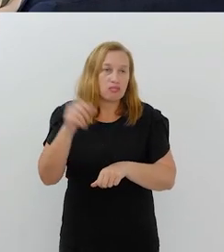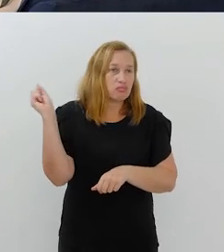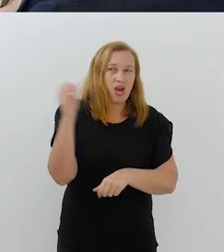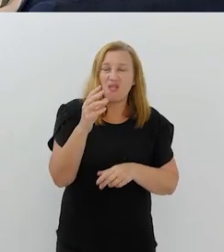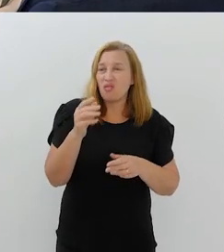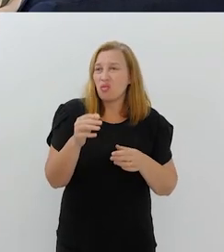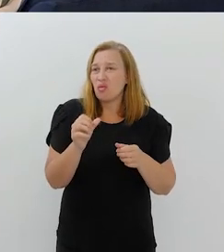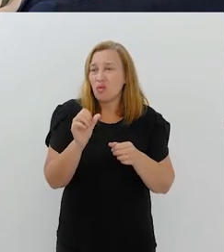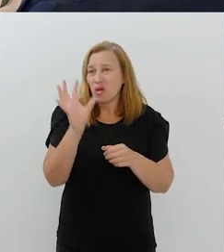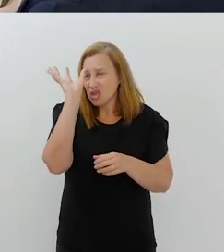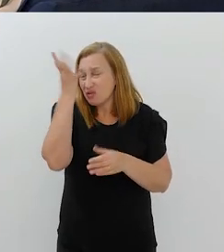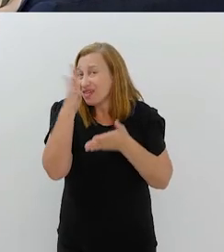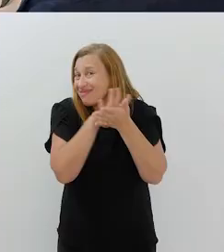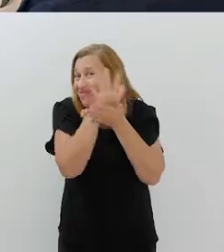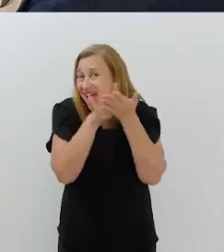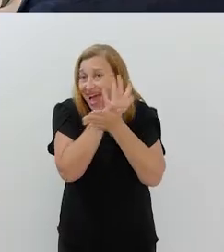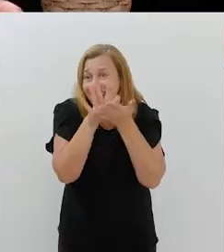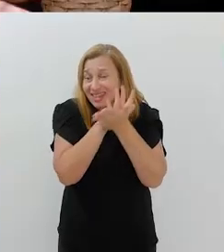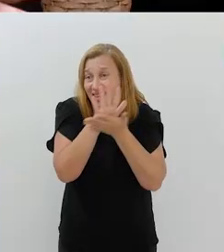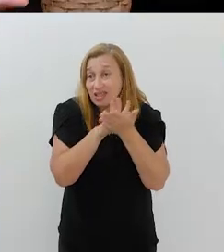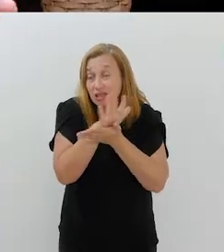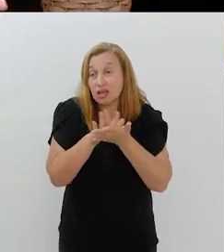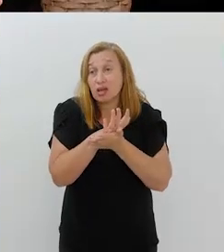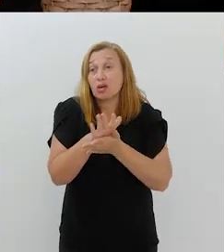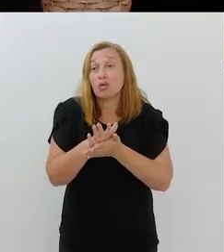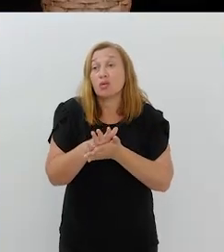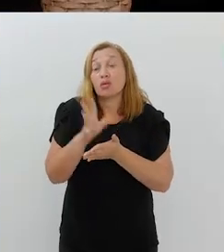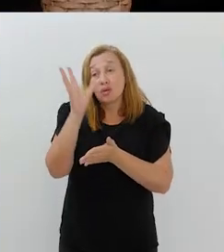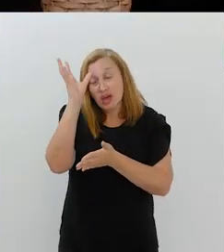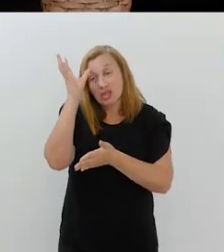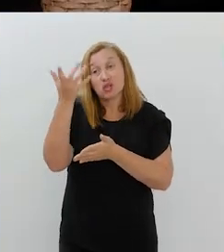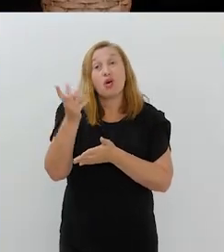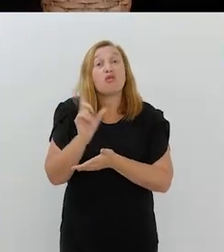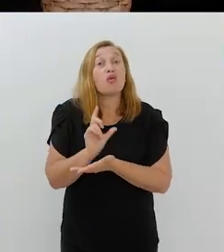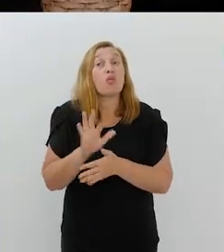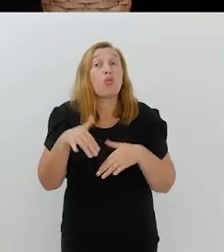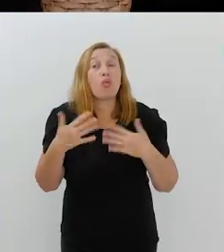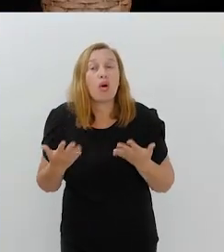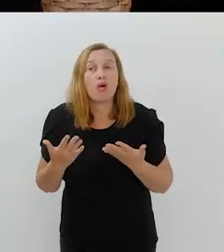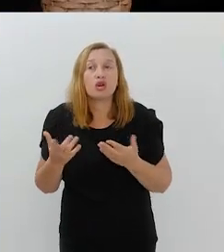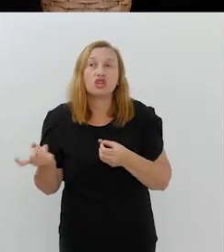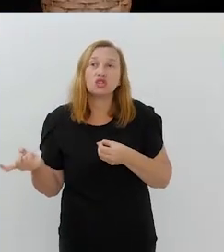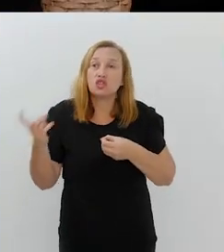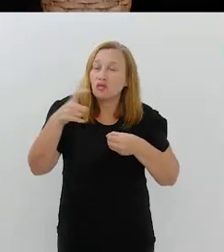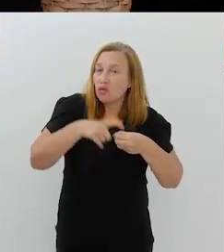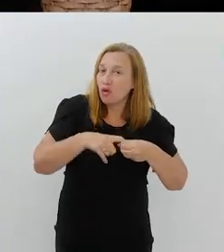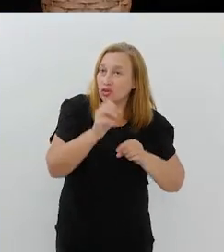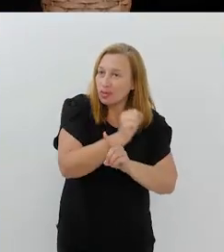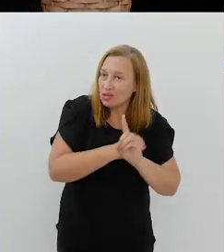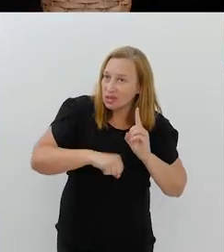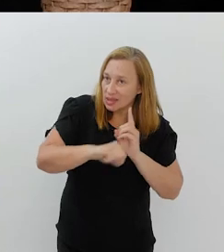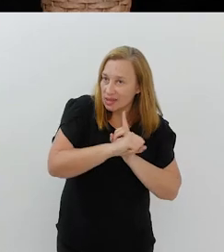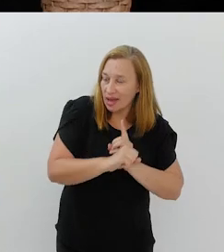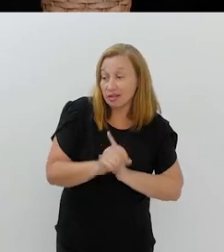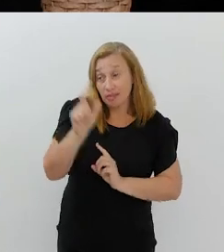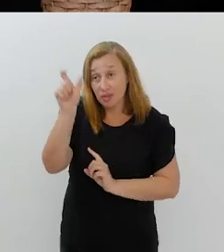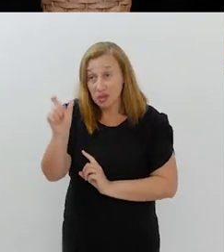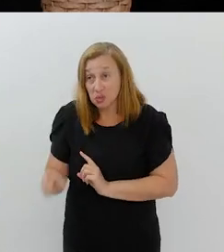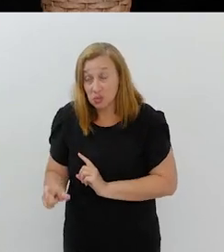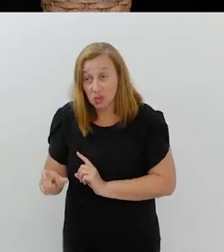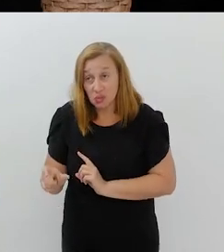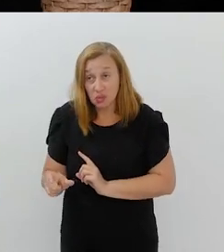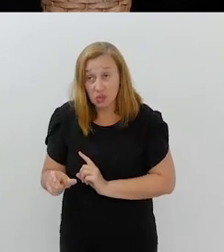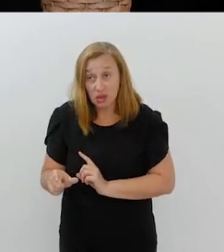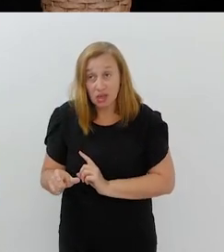botam pedras pontiagudas, isso não vai resolver o problema. Vai resolver o problema levarmos essa pessoa de